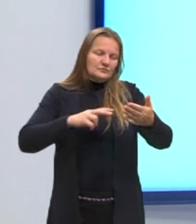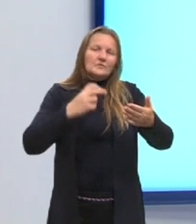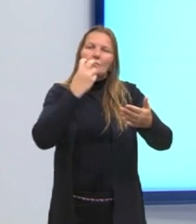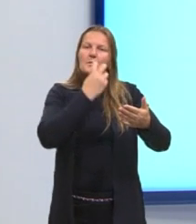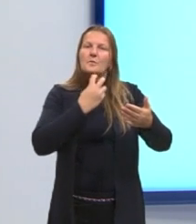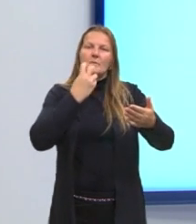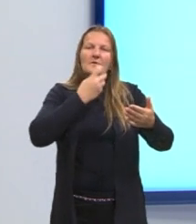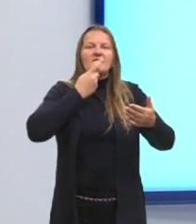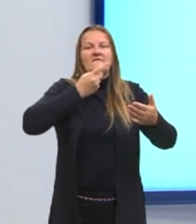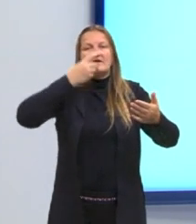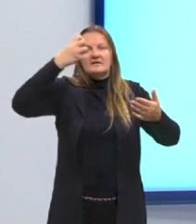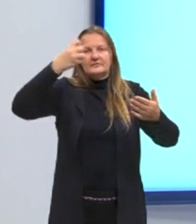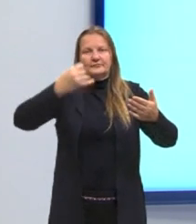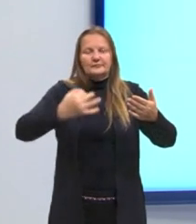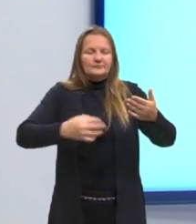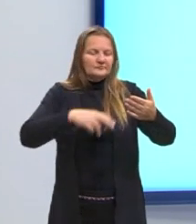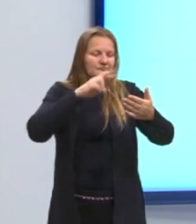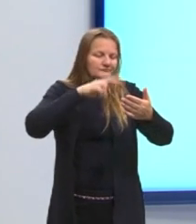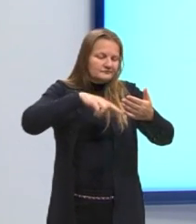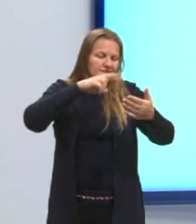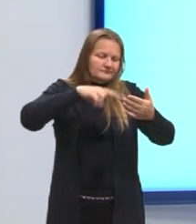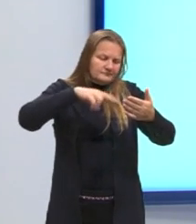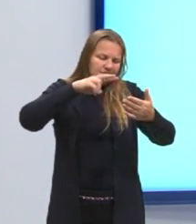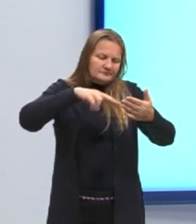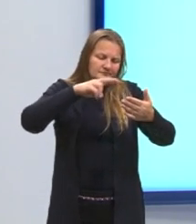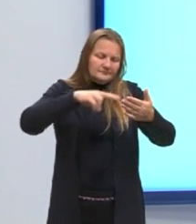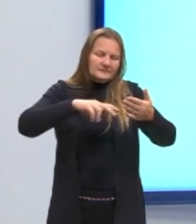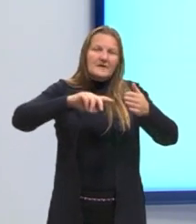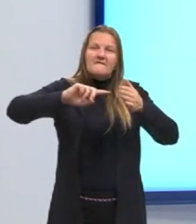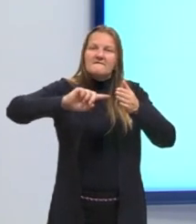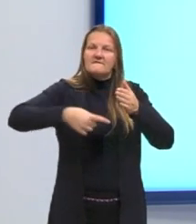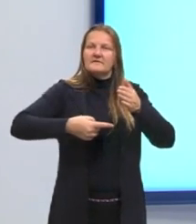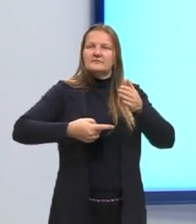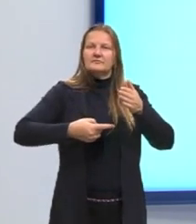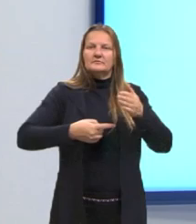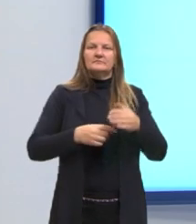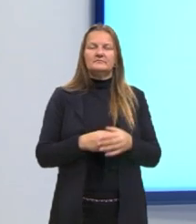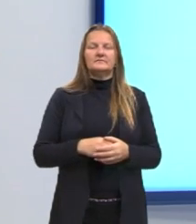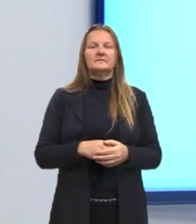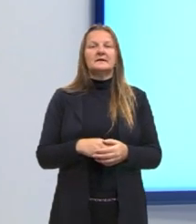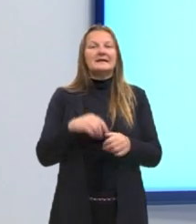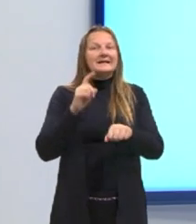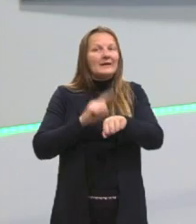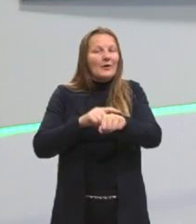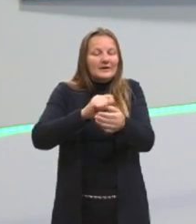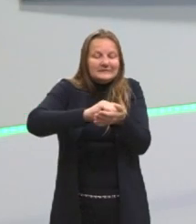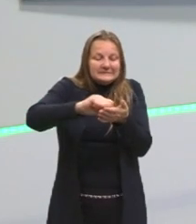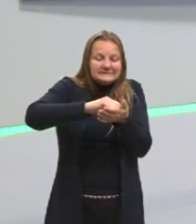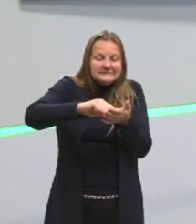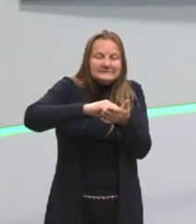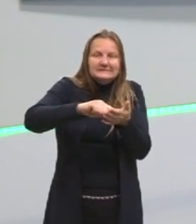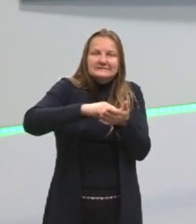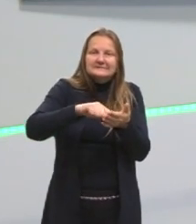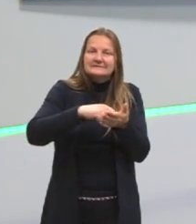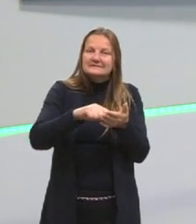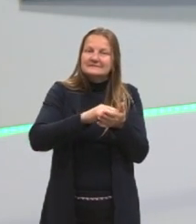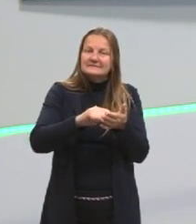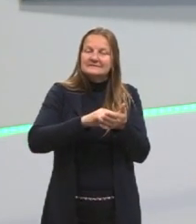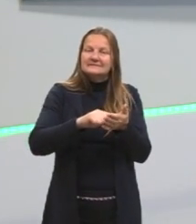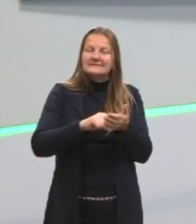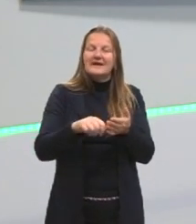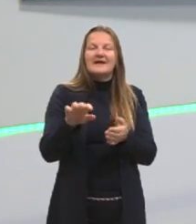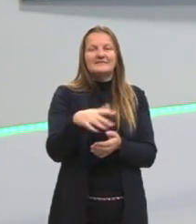na fala. Então, essa pausa, talvez ela não nos ajude tanto na hora da escrita, porque nem sempre o